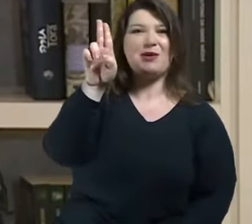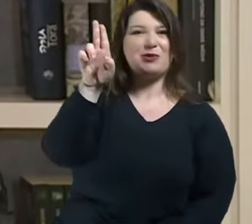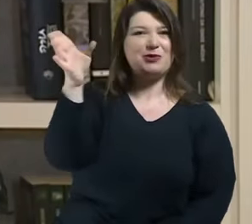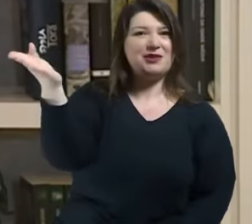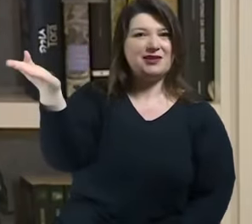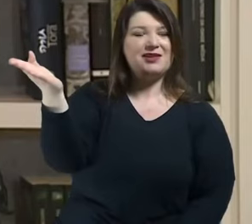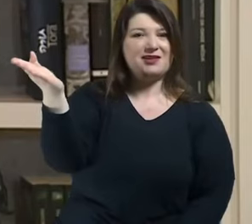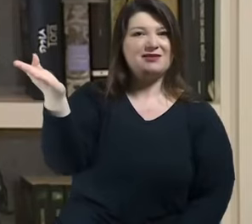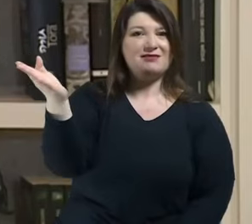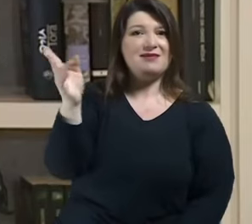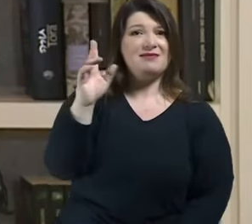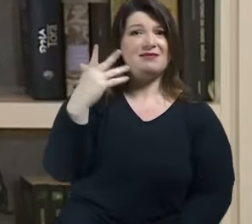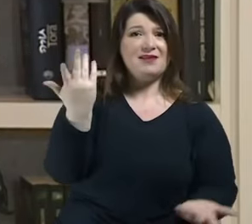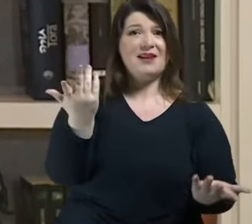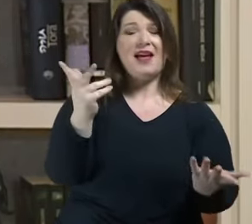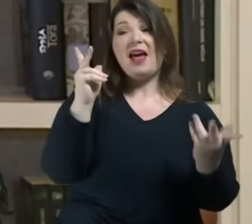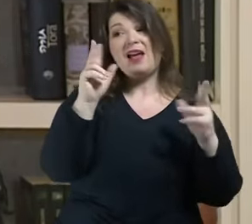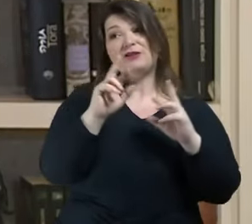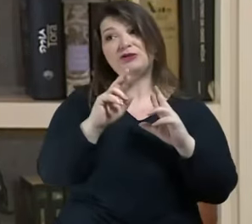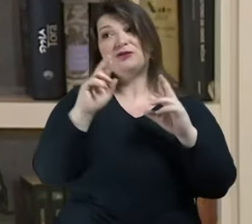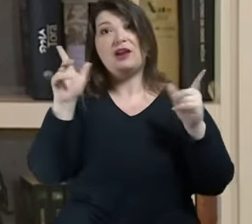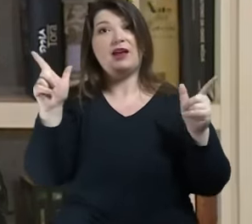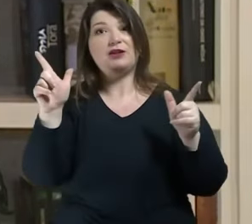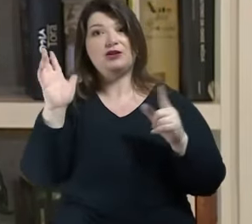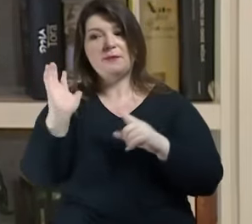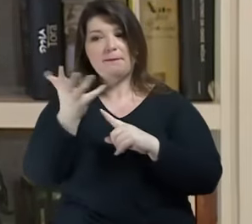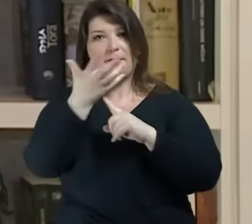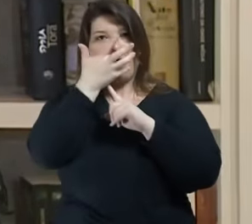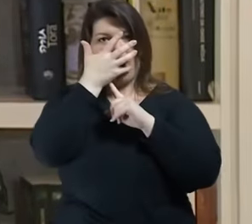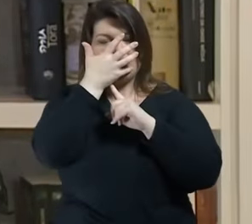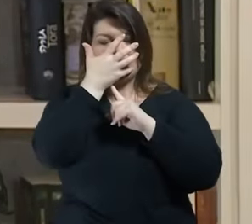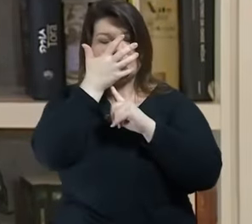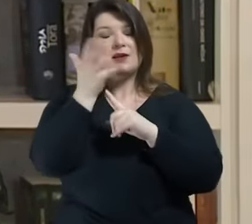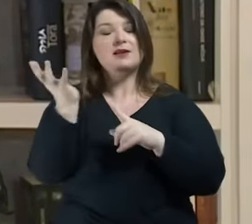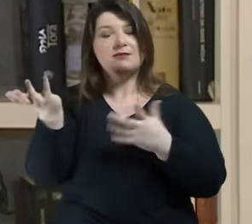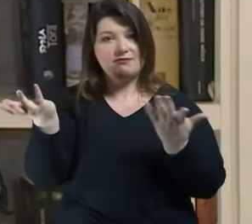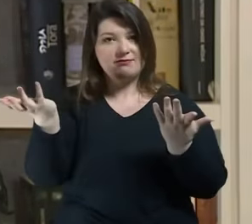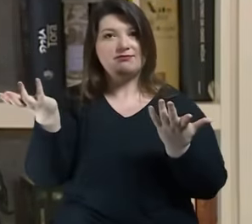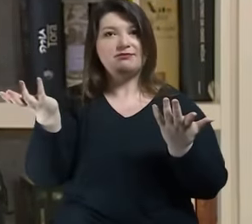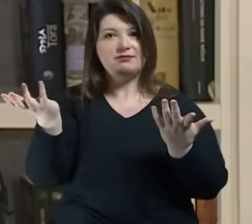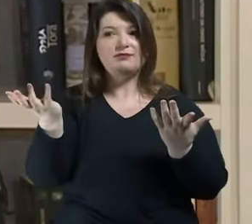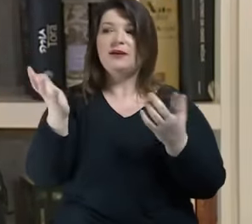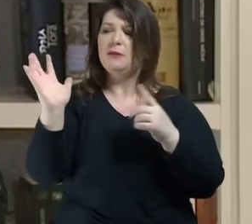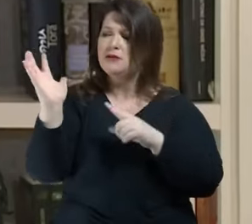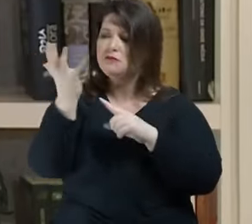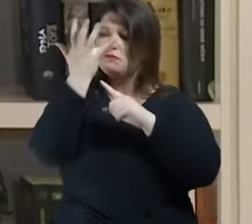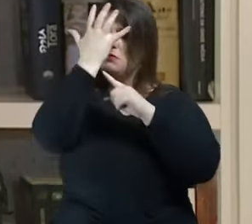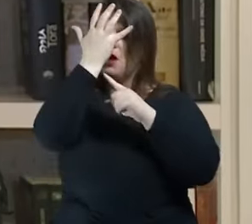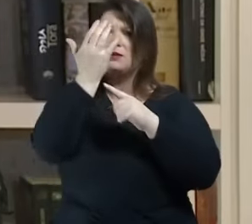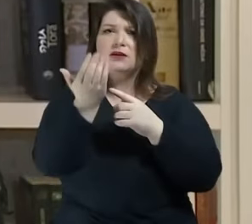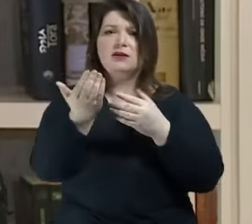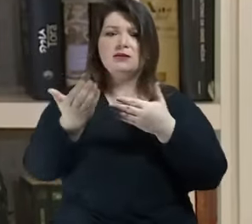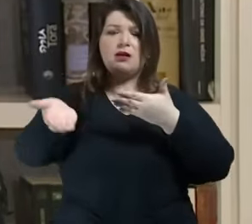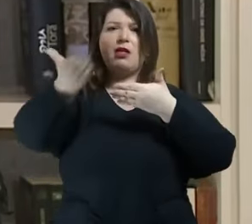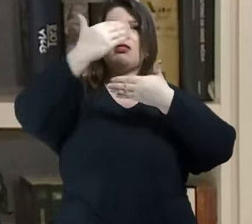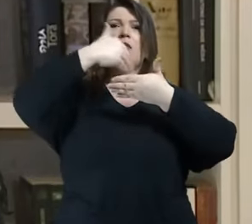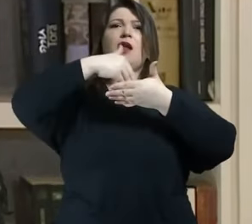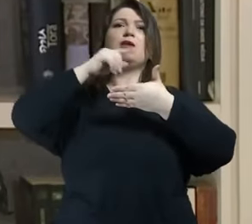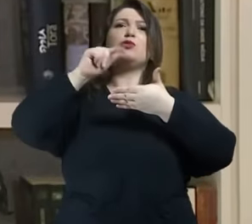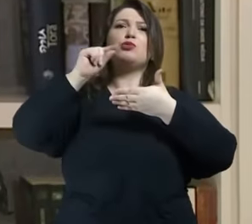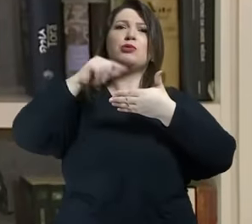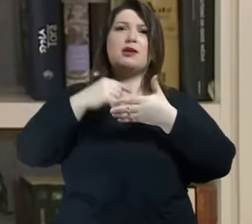máscara nosso tema de todo o café e aquilo que está por detrás da máscara Jesus falou que os fariseus eram